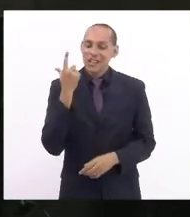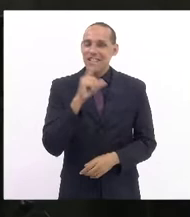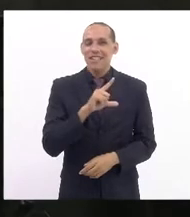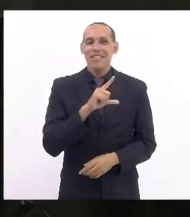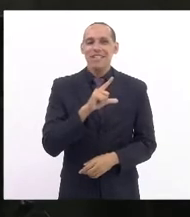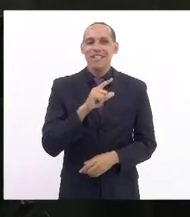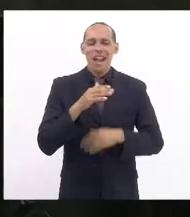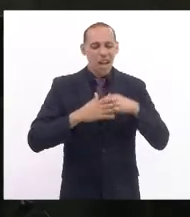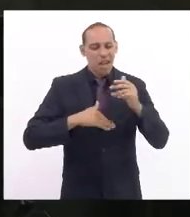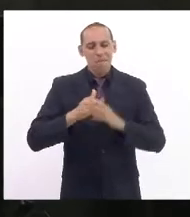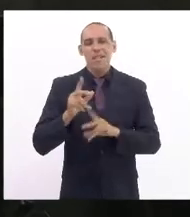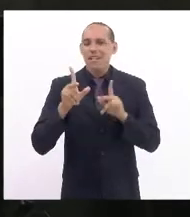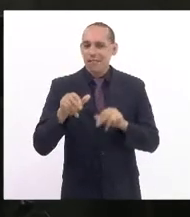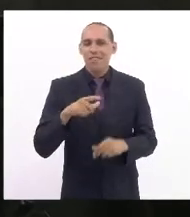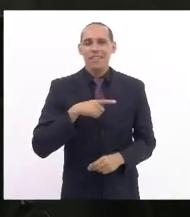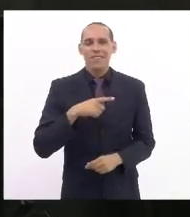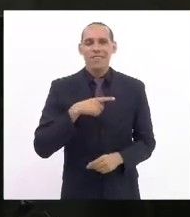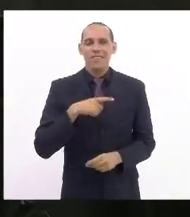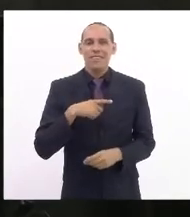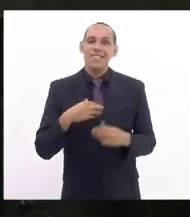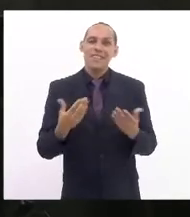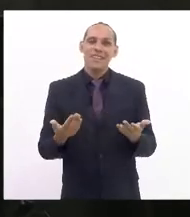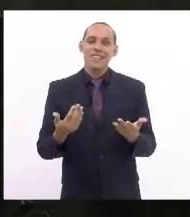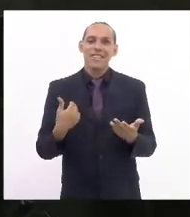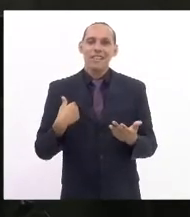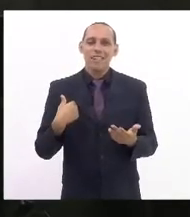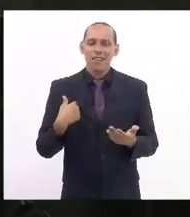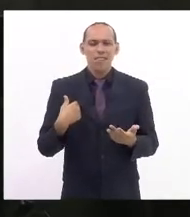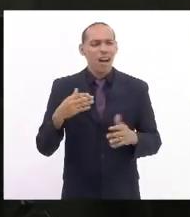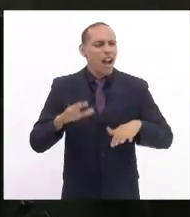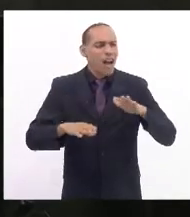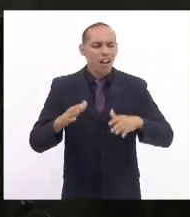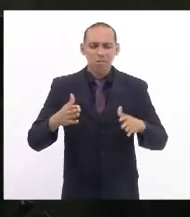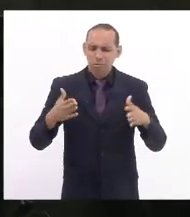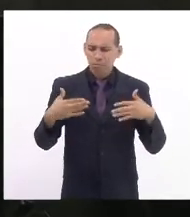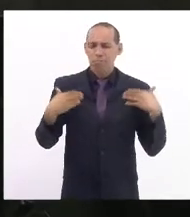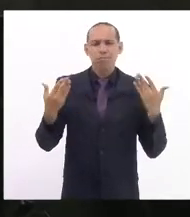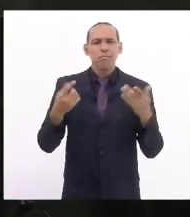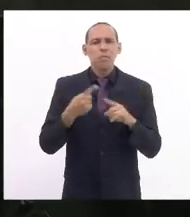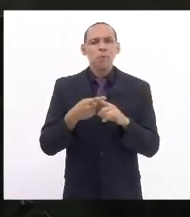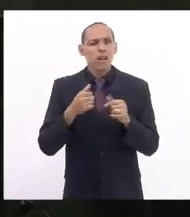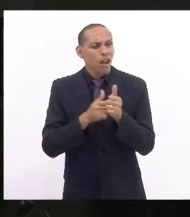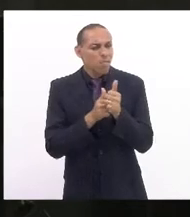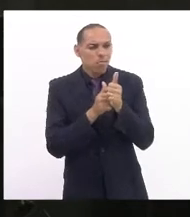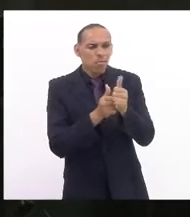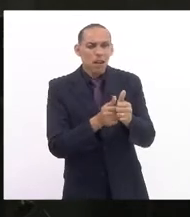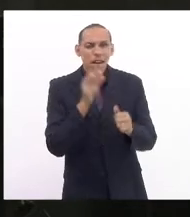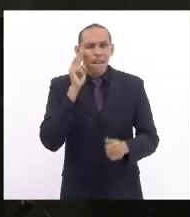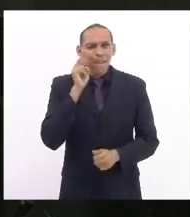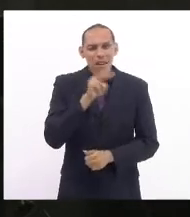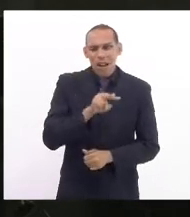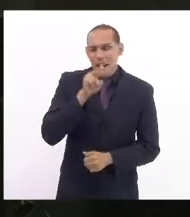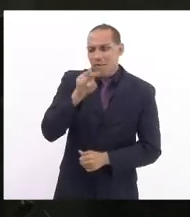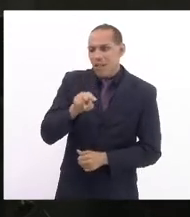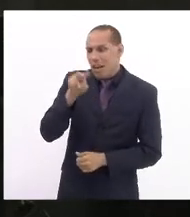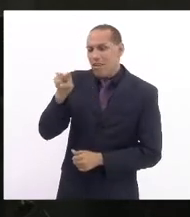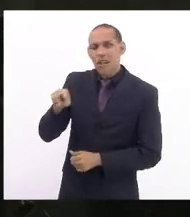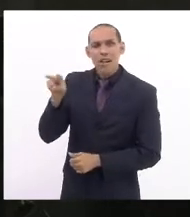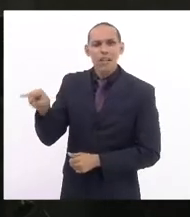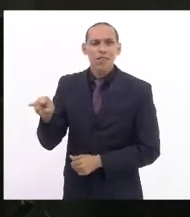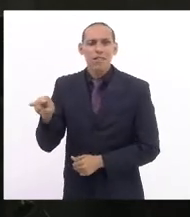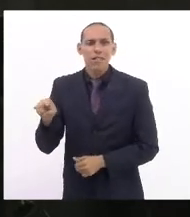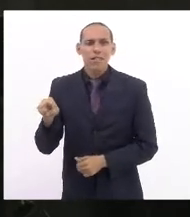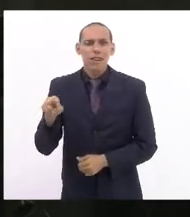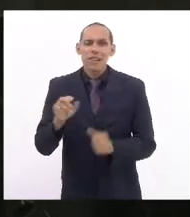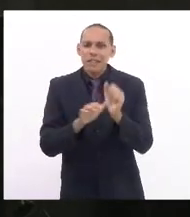mesmas habilidades. Então, eu pasmo muitas das vezes de acompanhar e ver pelas ruas as atuações do